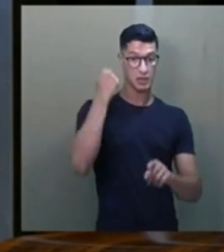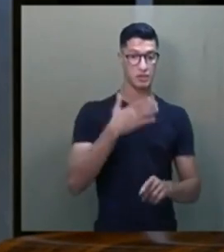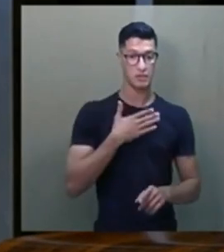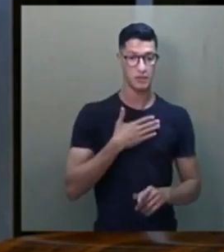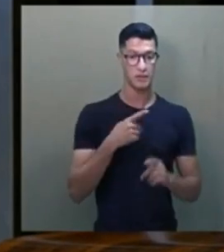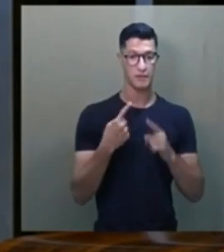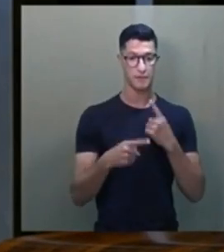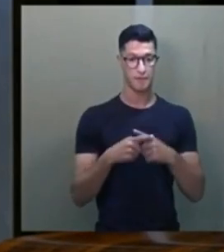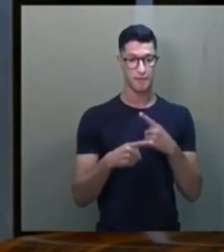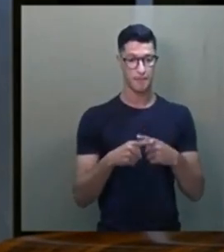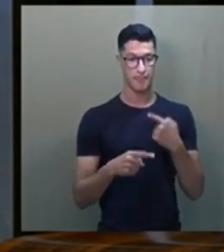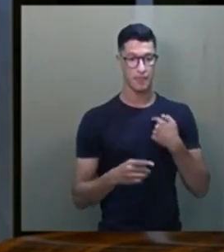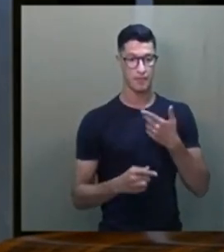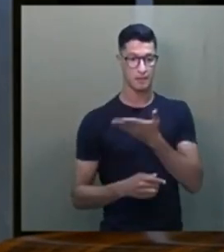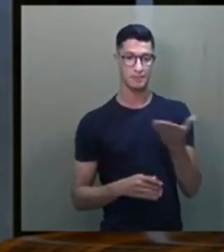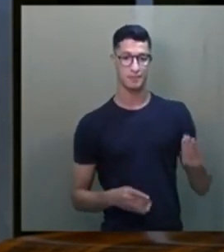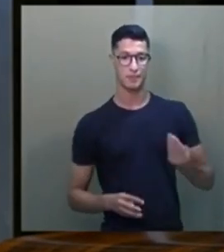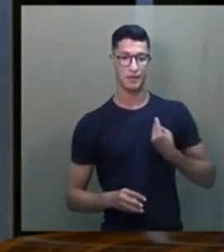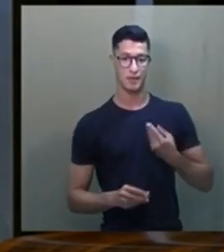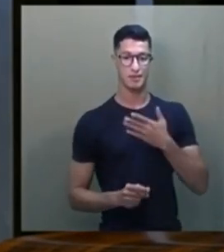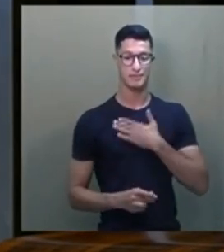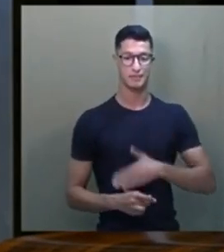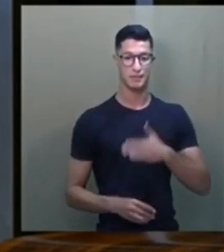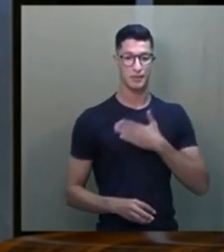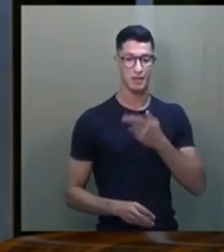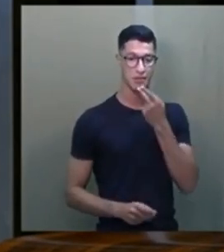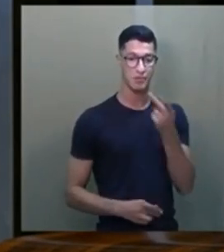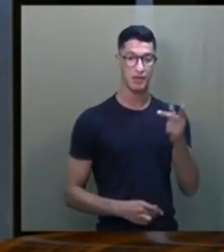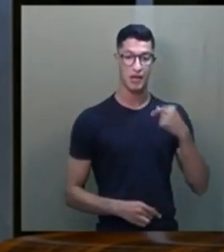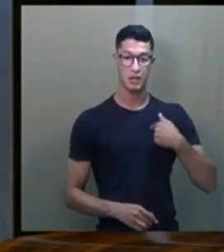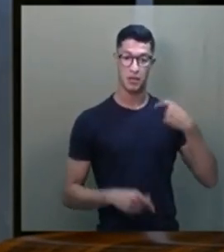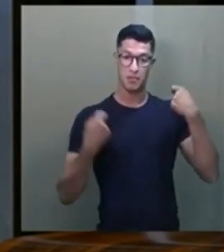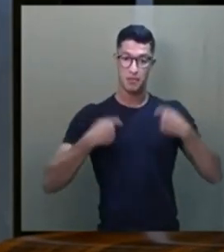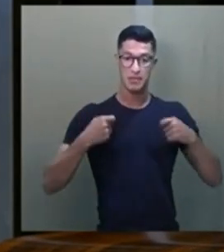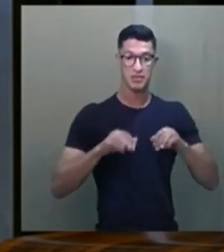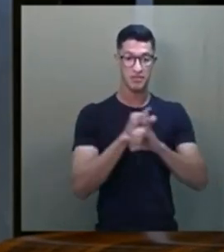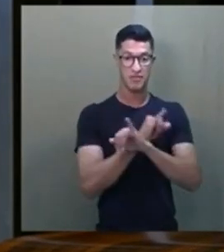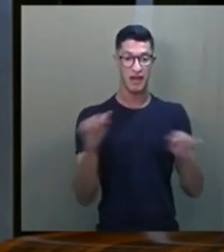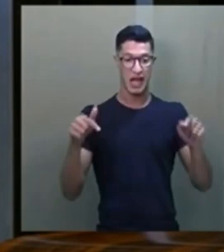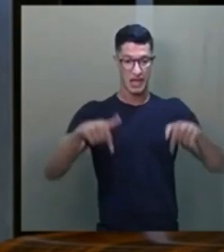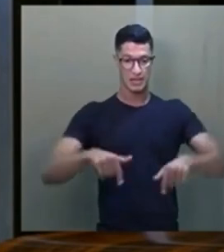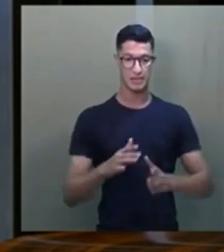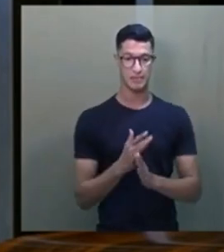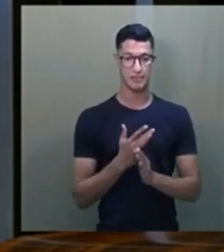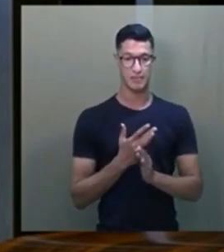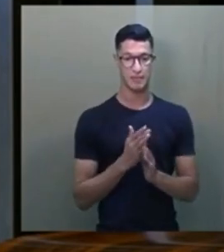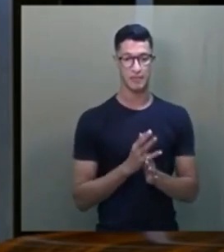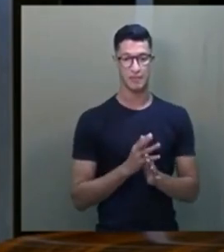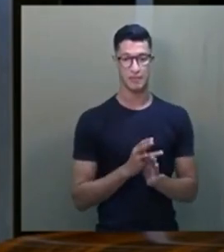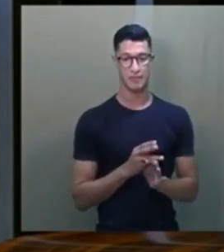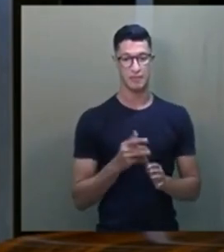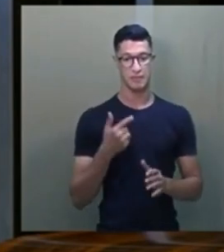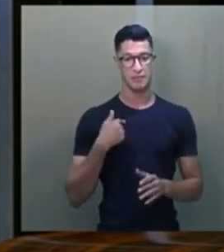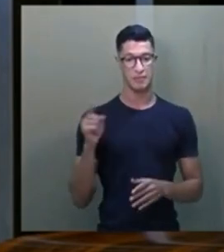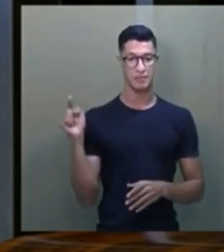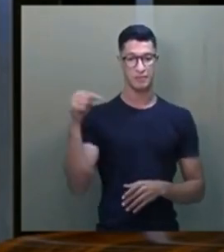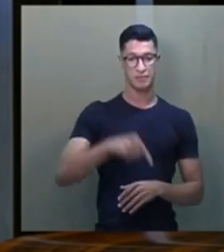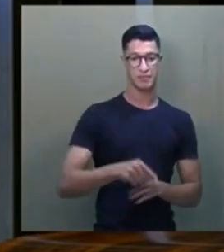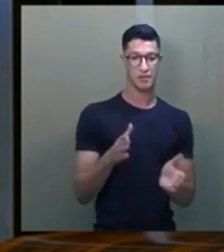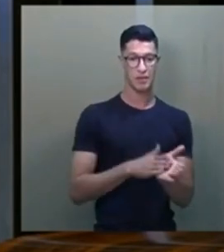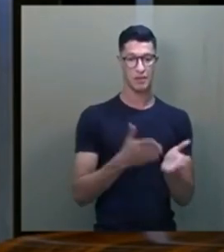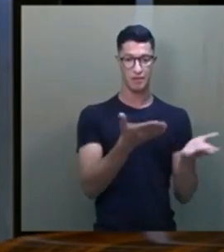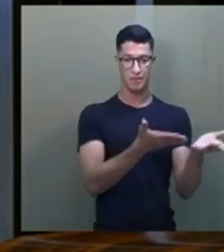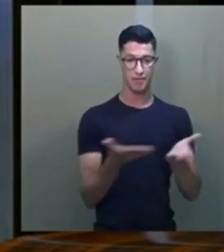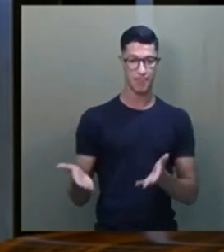porque eles me deram a tranquilidade de falar o que eu preciso falar aqui, porque eu vim convocar